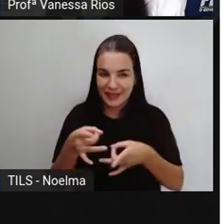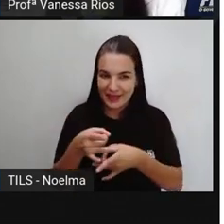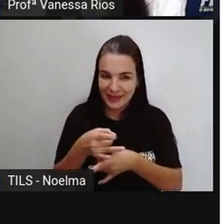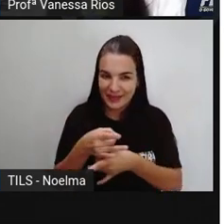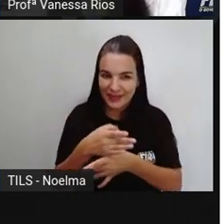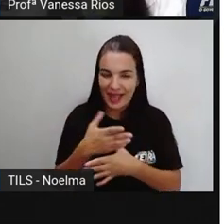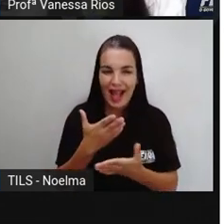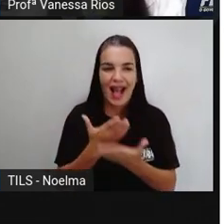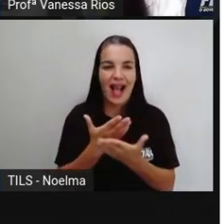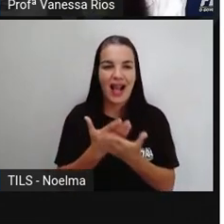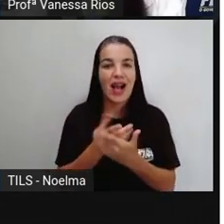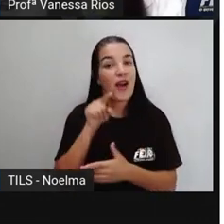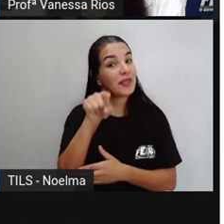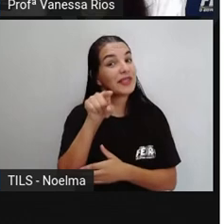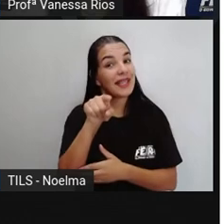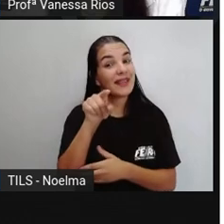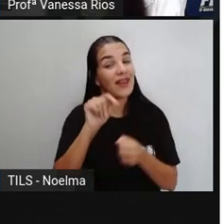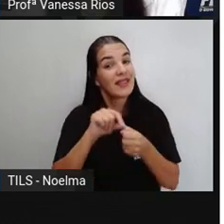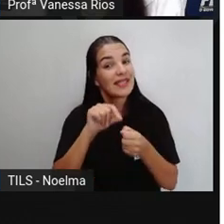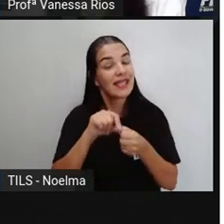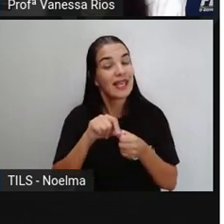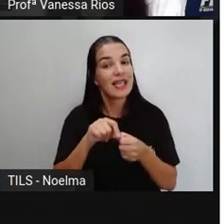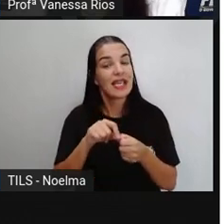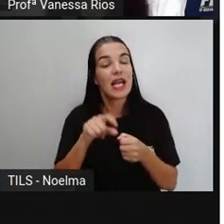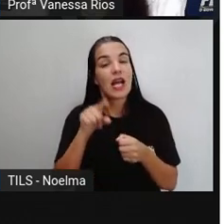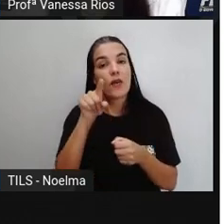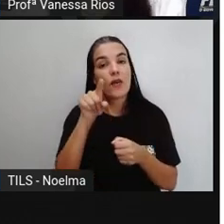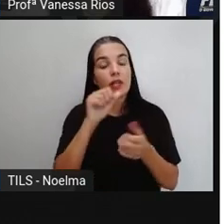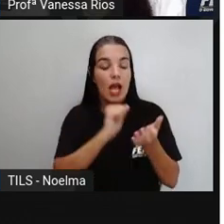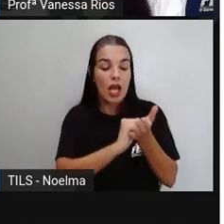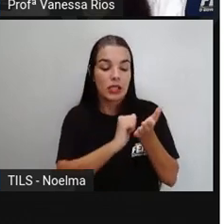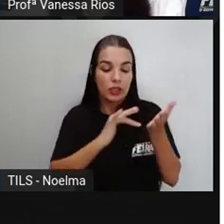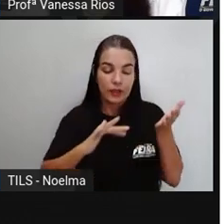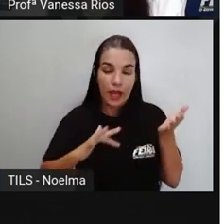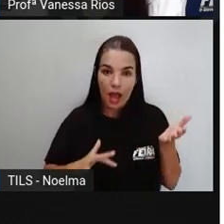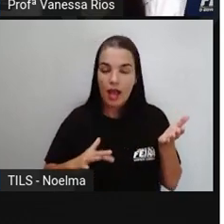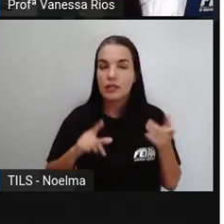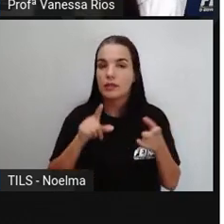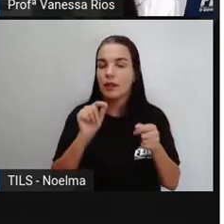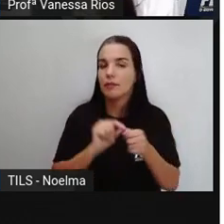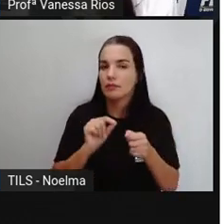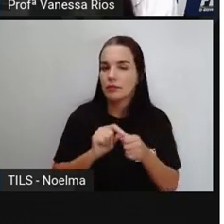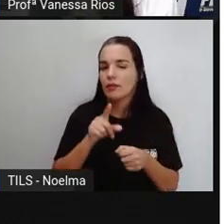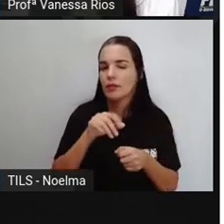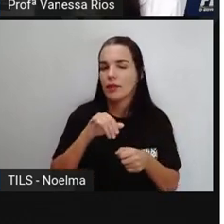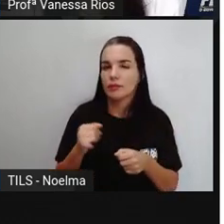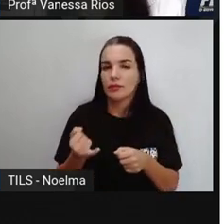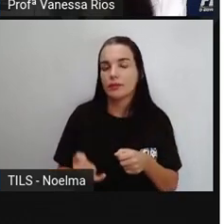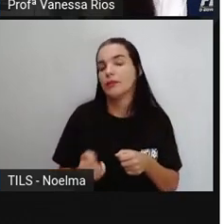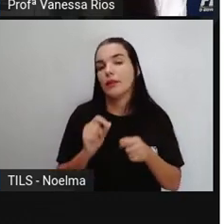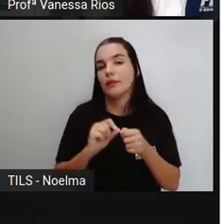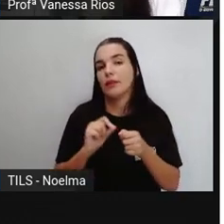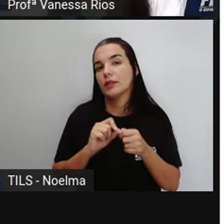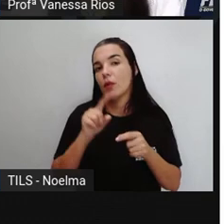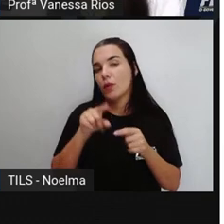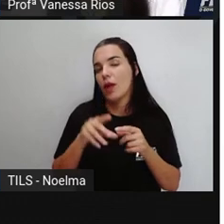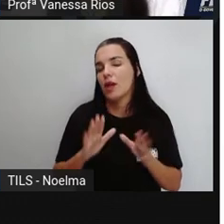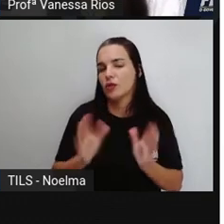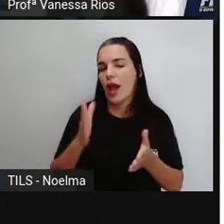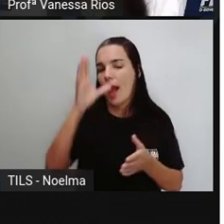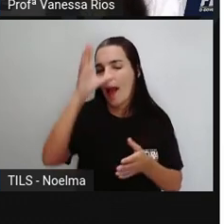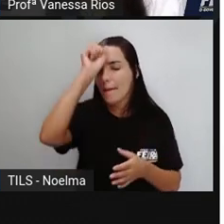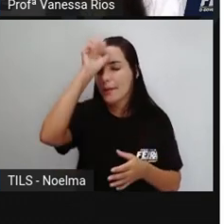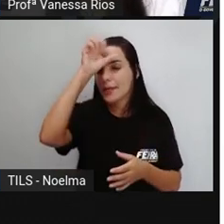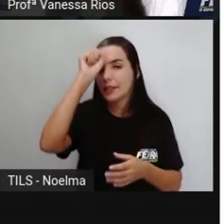porque agora é com você, tá certo? Através aí do que você aprendeu sobre a utilização do AN e do AN e como eles